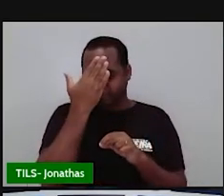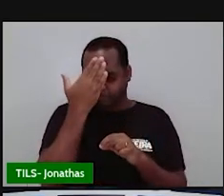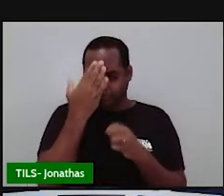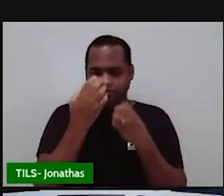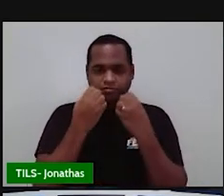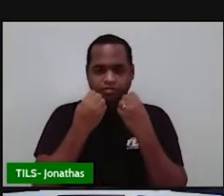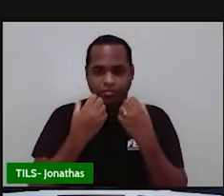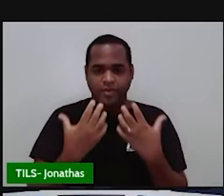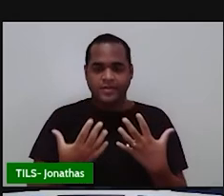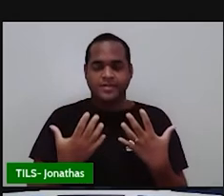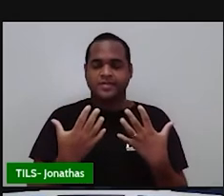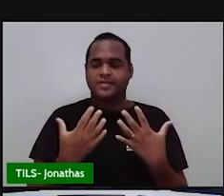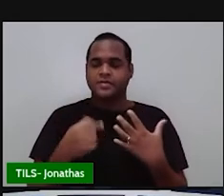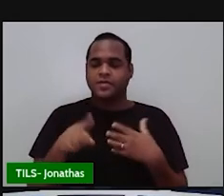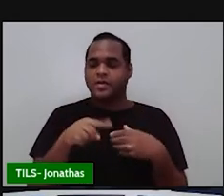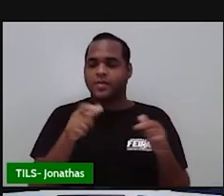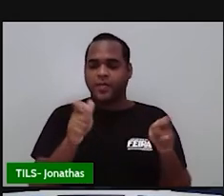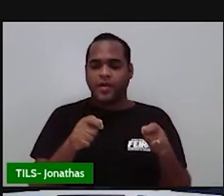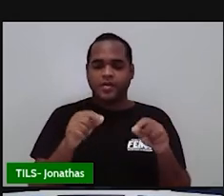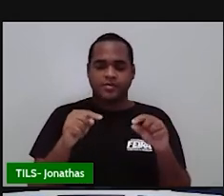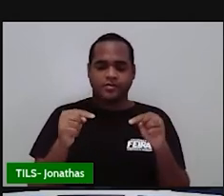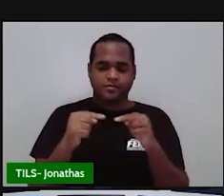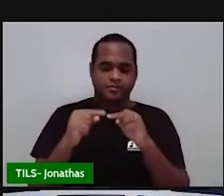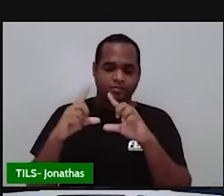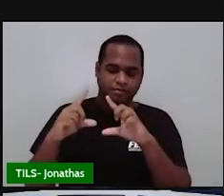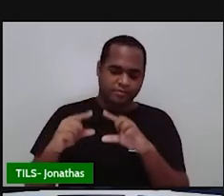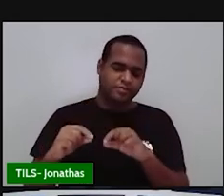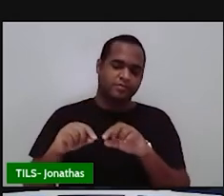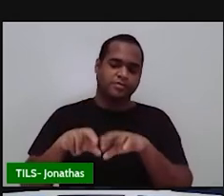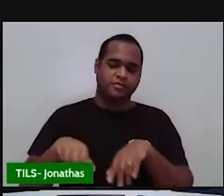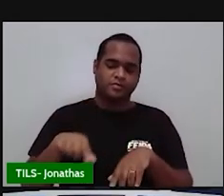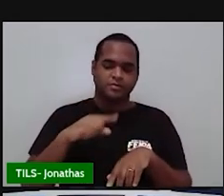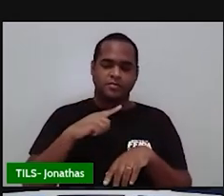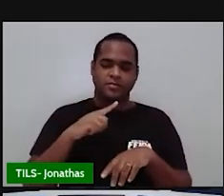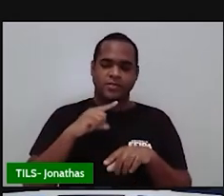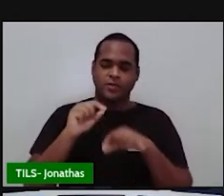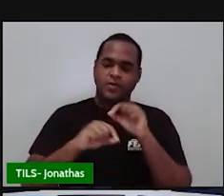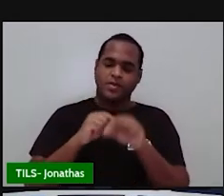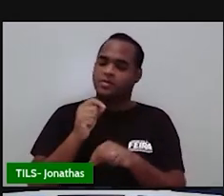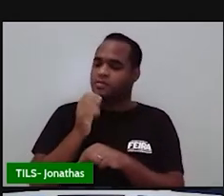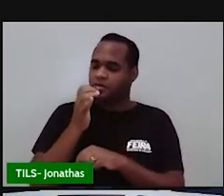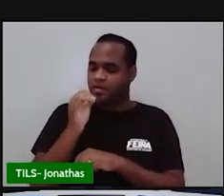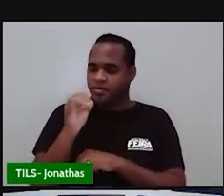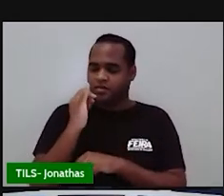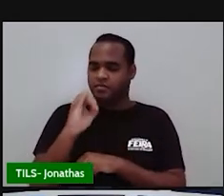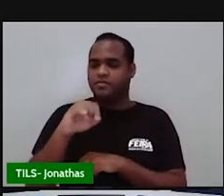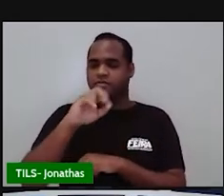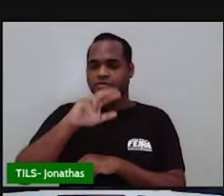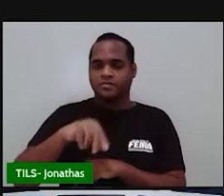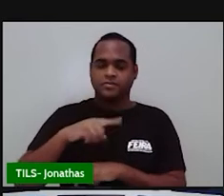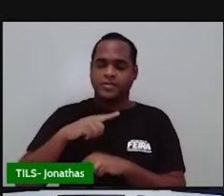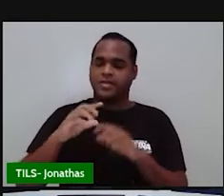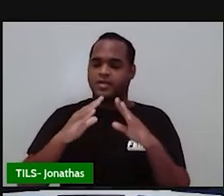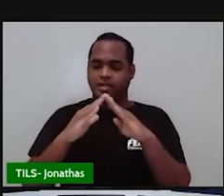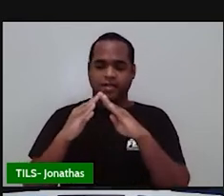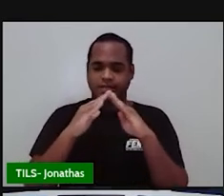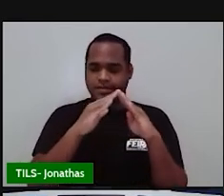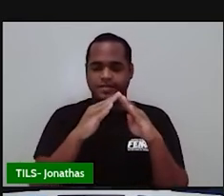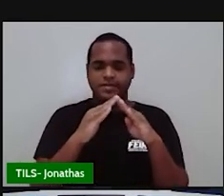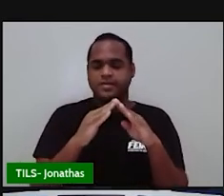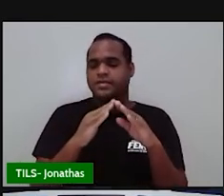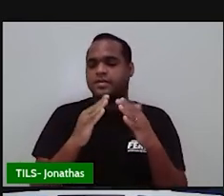como a gente consome essa nossa energia em nossas casas, né?